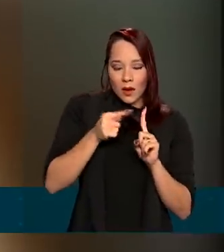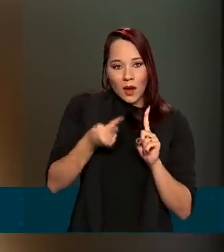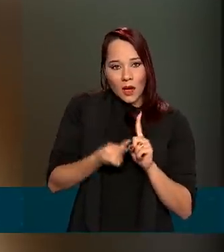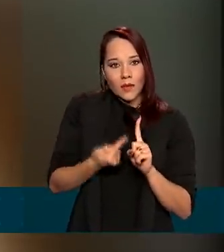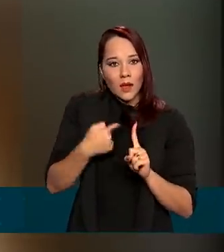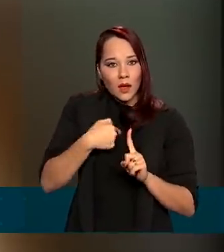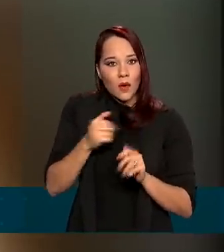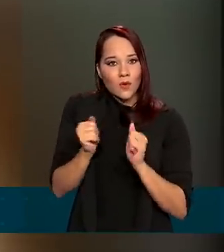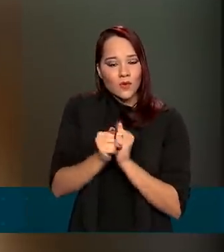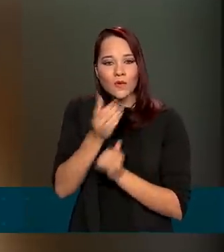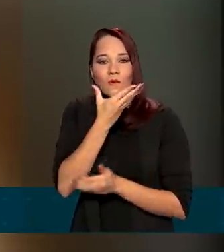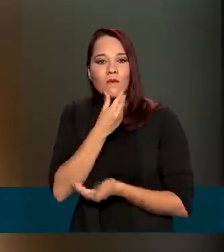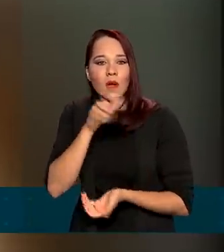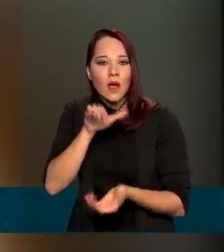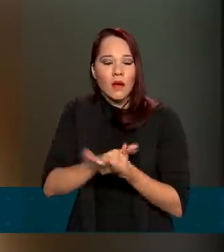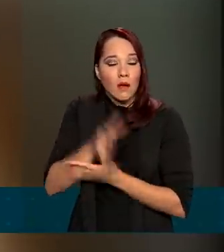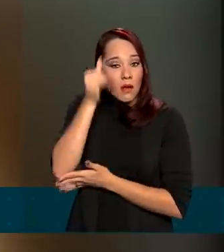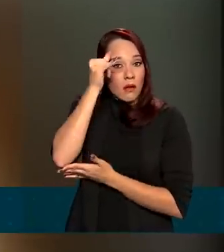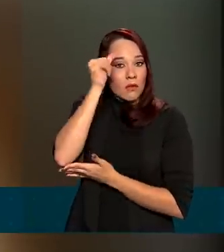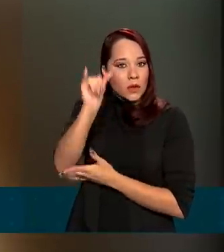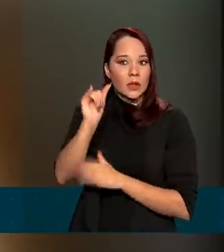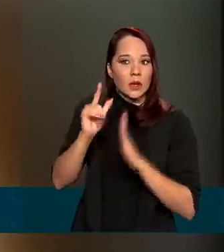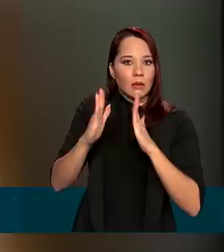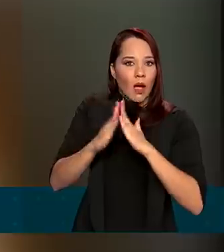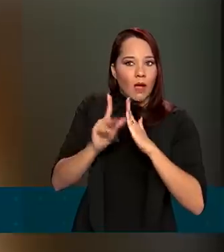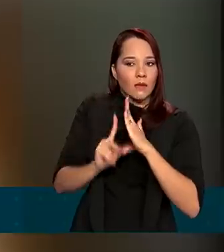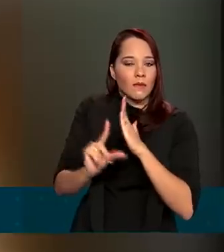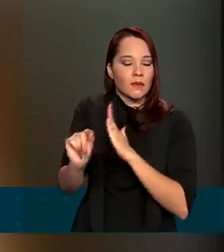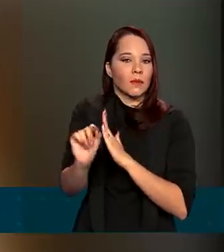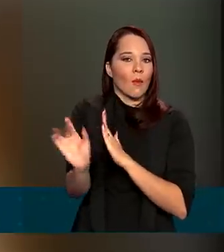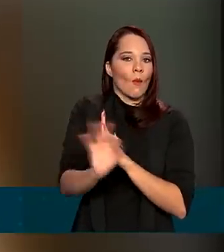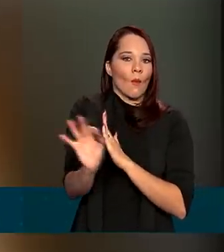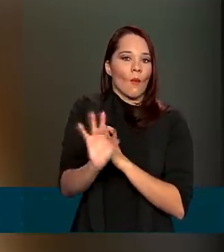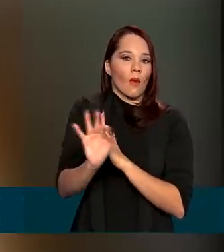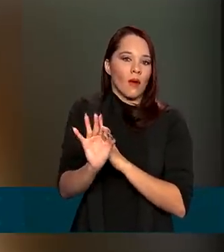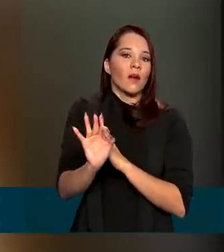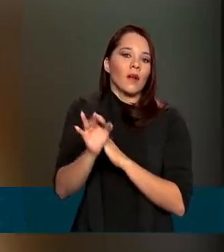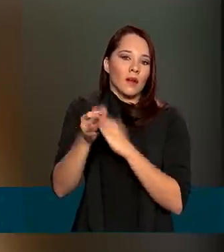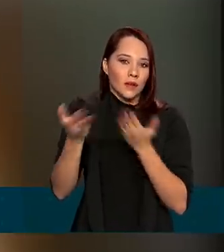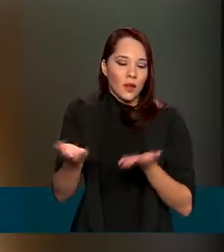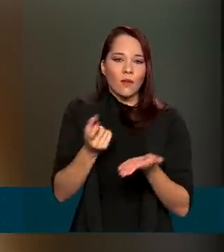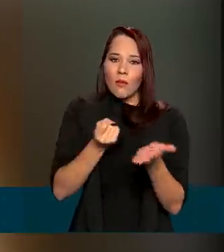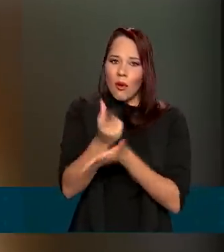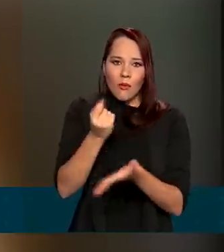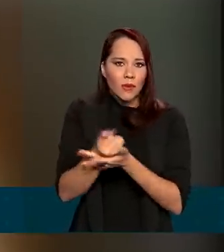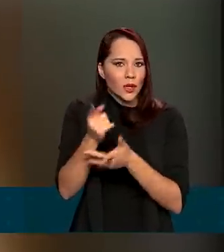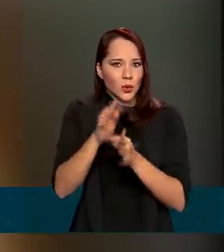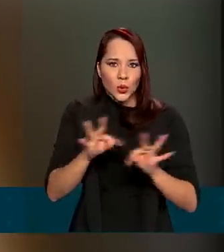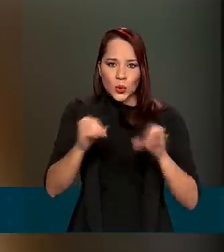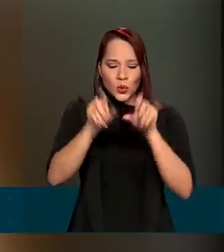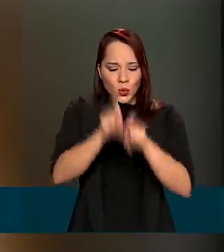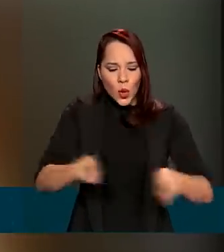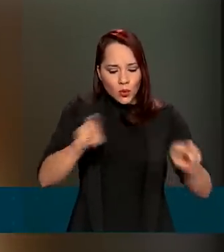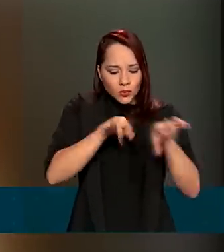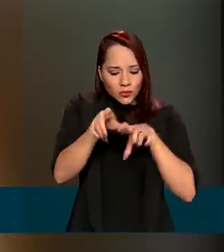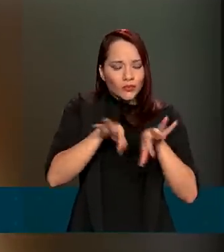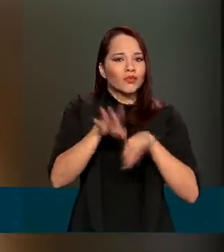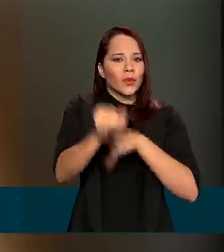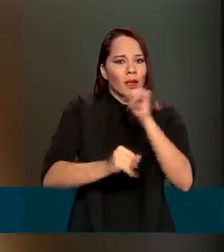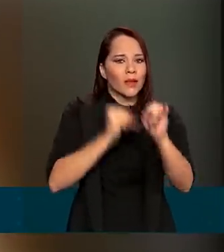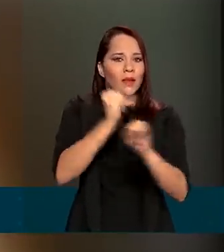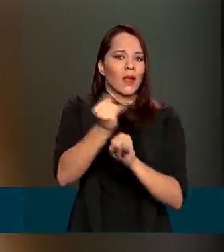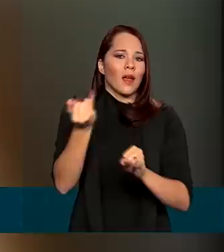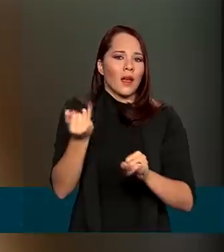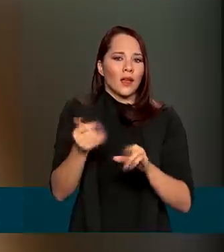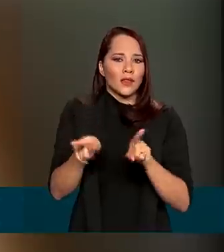esposo, nós estamos evitando sair para nos expor e nós estamos comprando tudo pela internet, delivery,